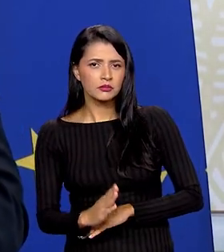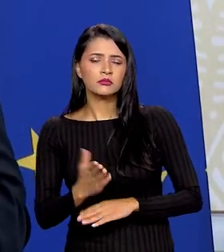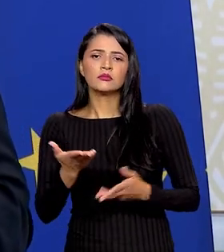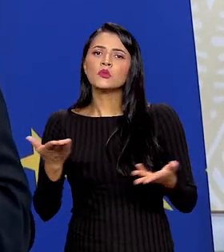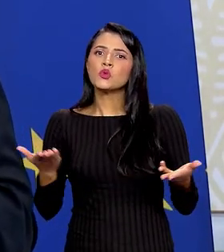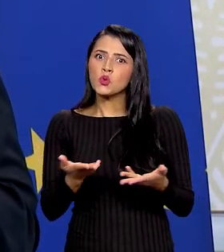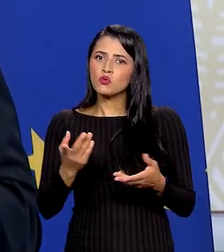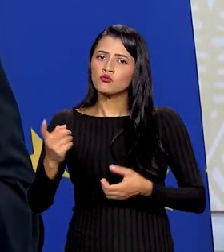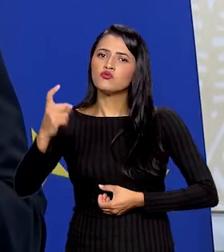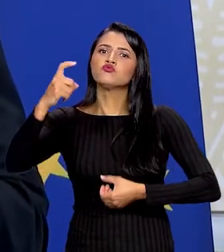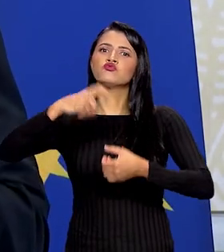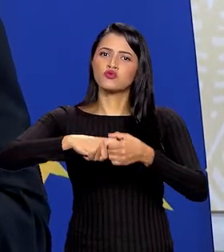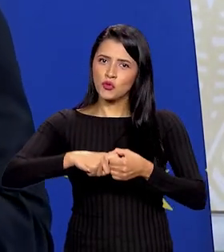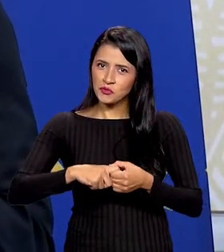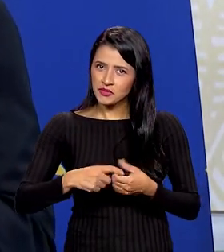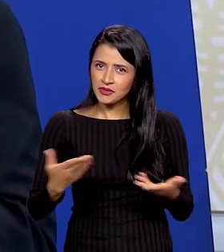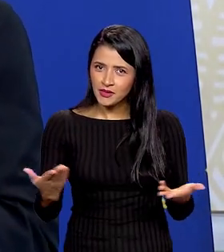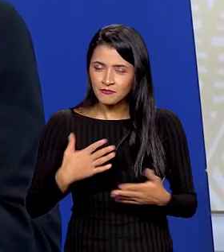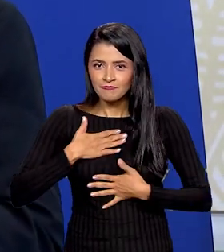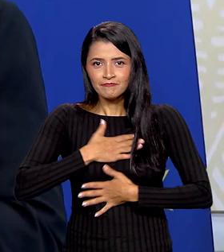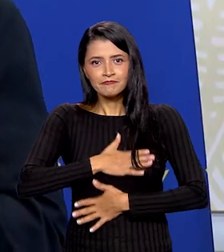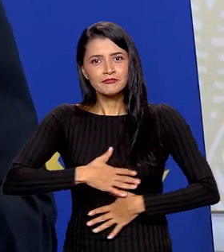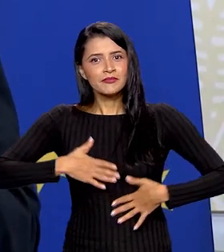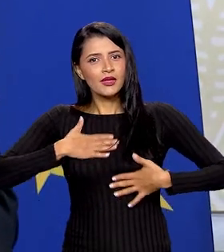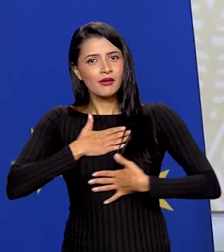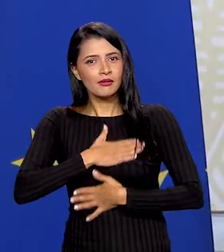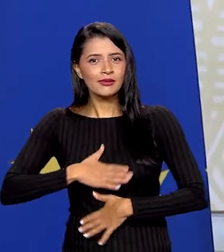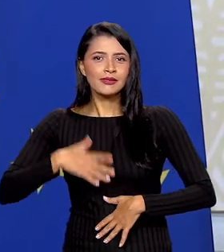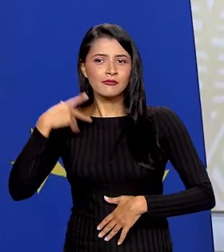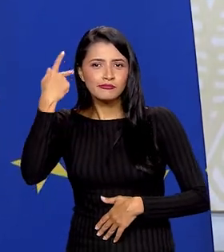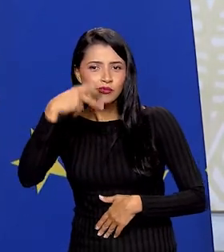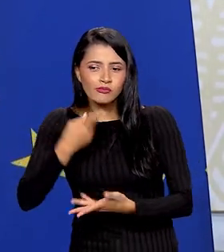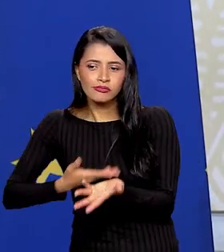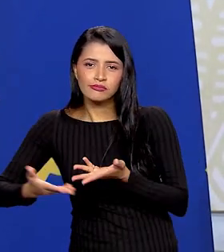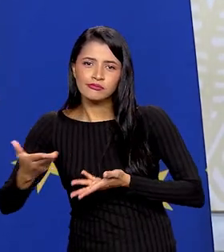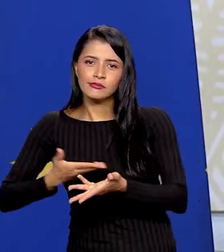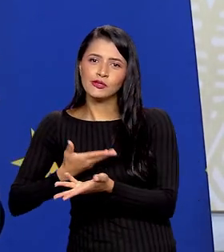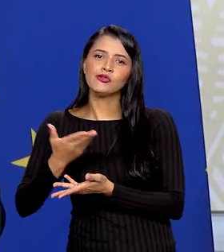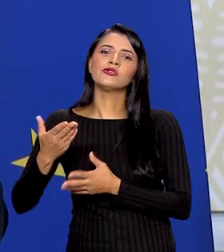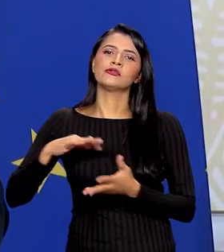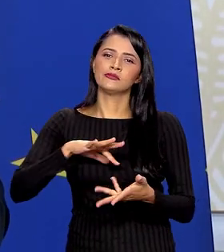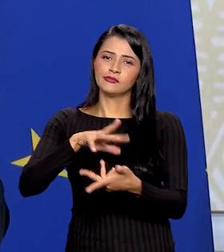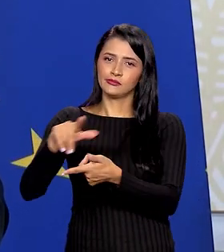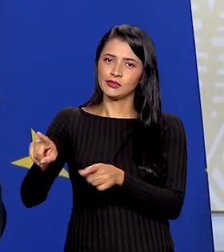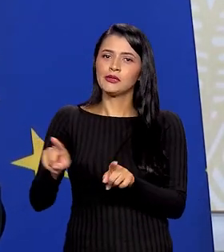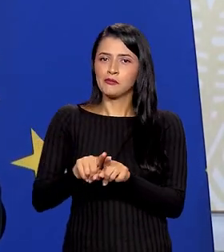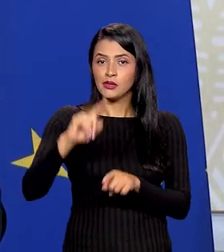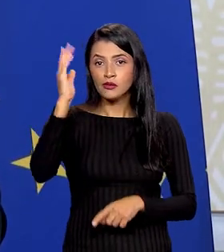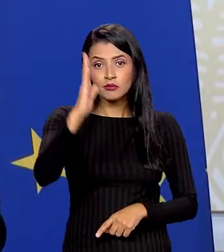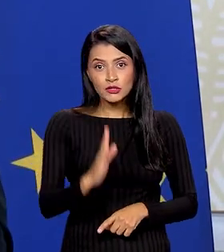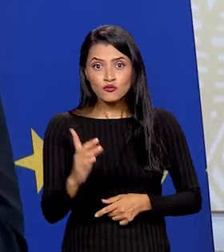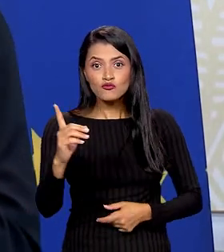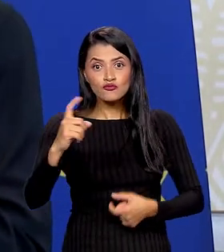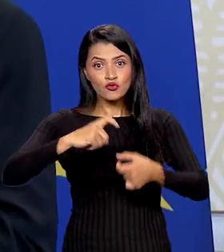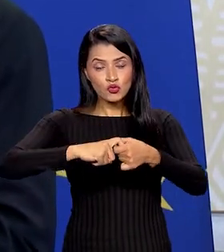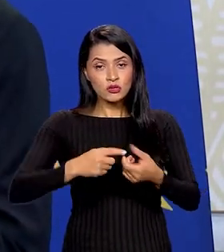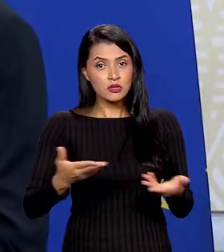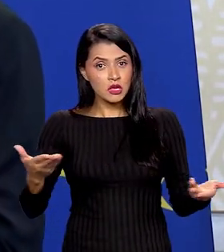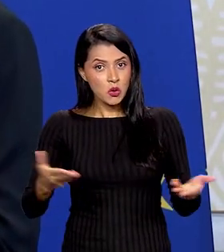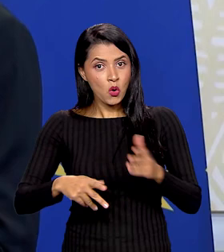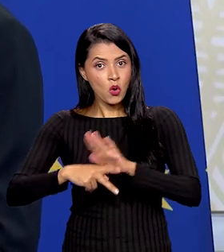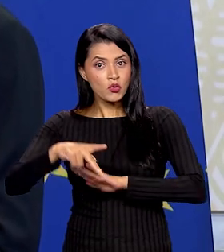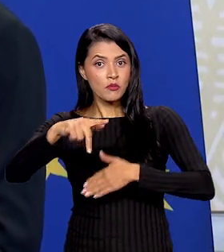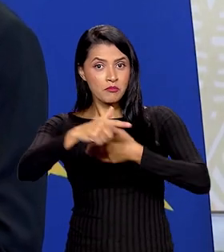O Brasil está recuperando o prazer de fazer política internacional. O Brasil está